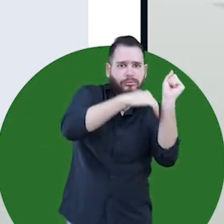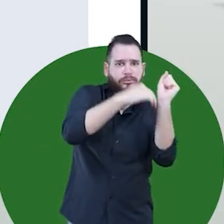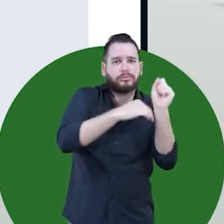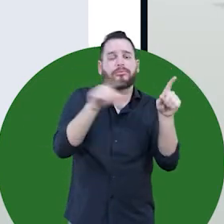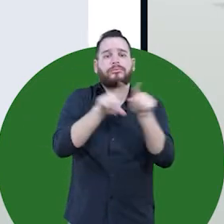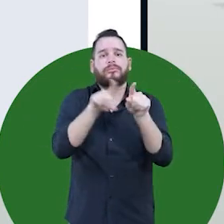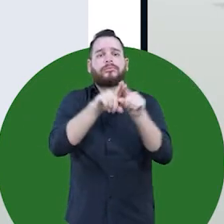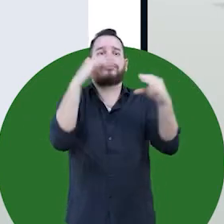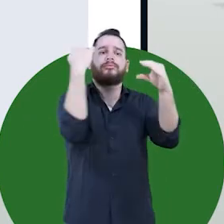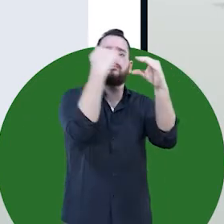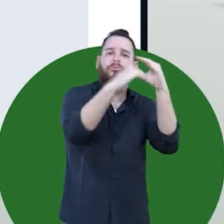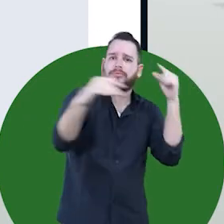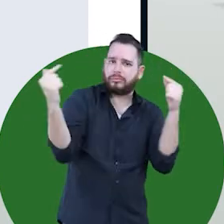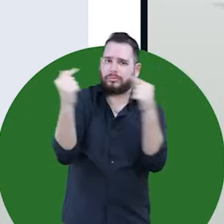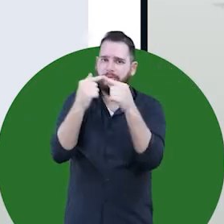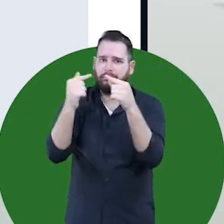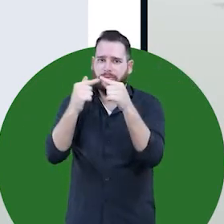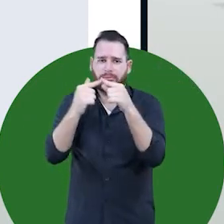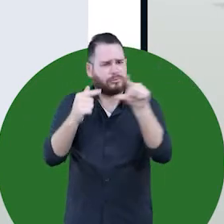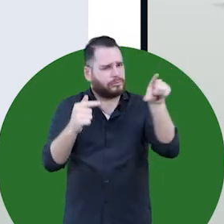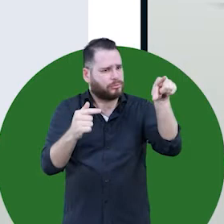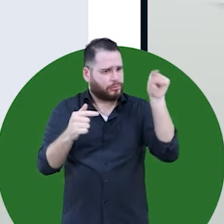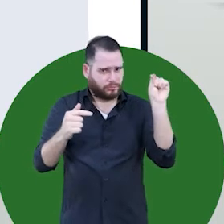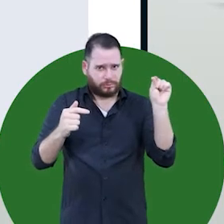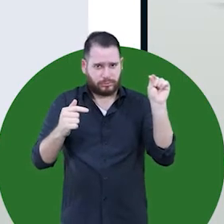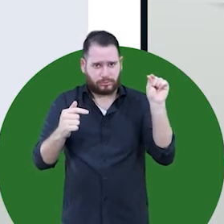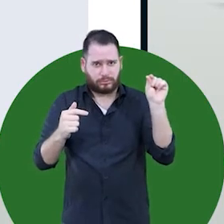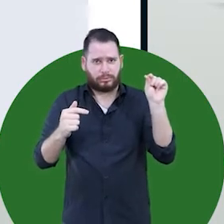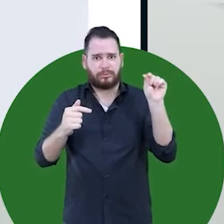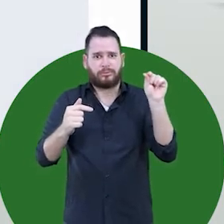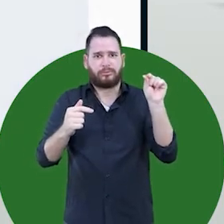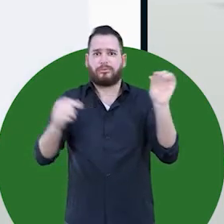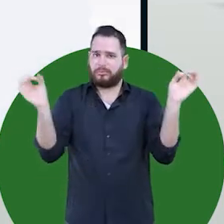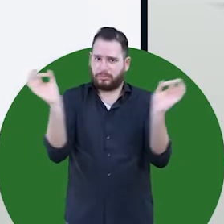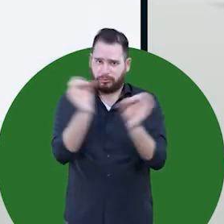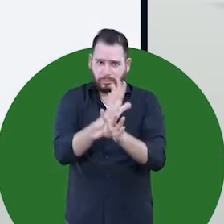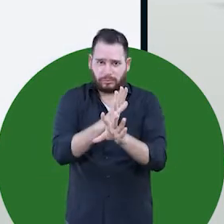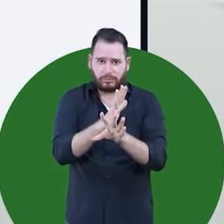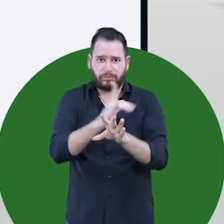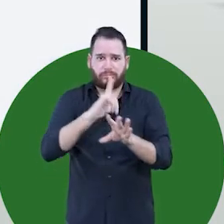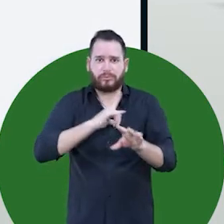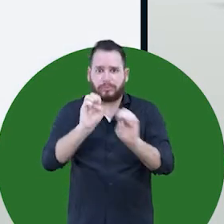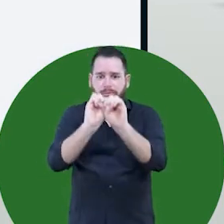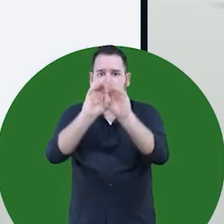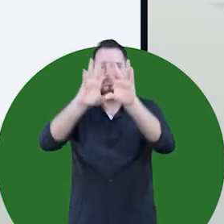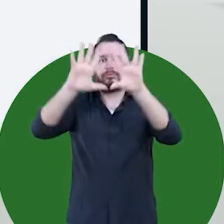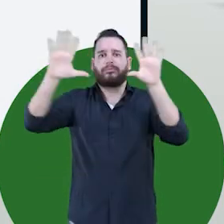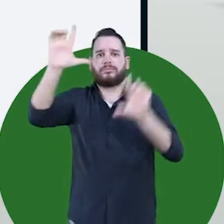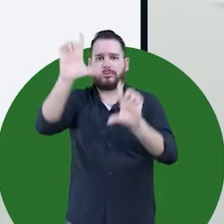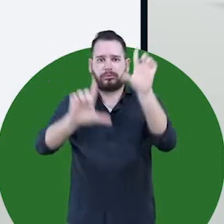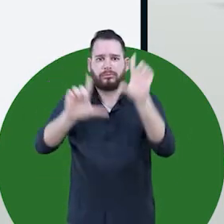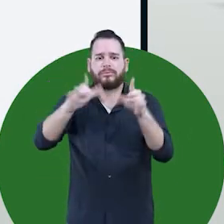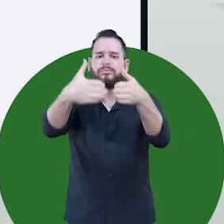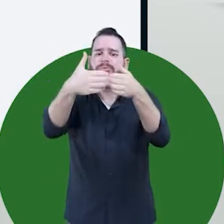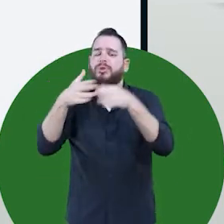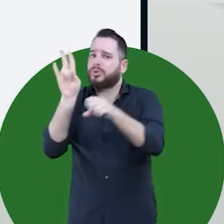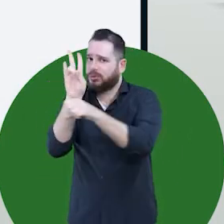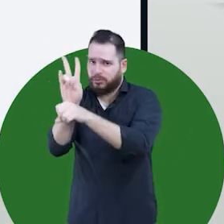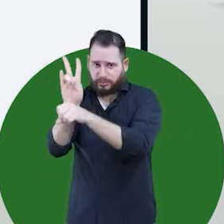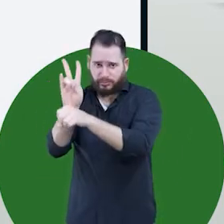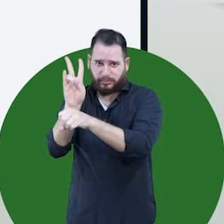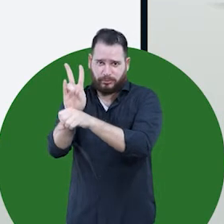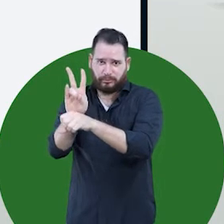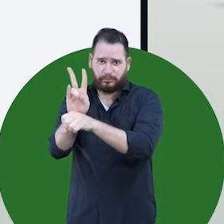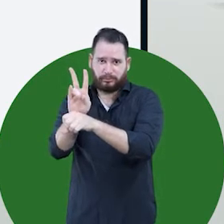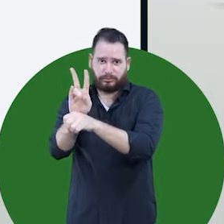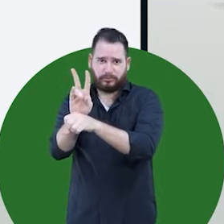um e-mail de contato e então clique Cadastrar. Feito isso, será aberta uma tela com o pedido de medida